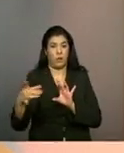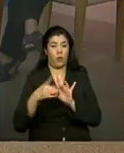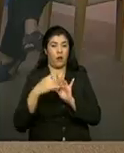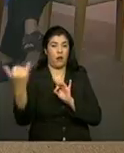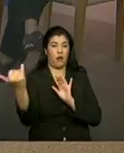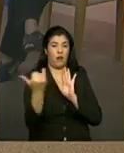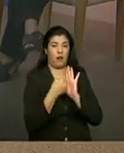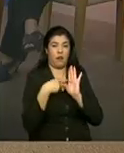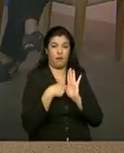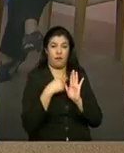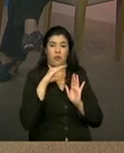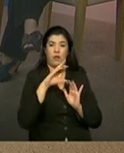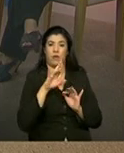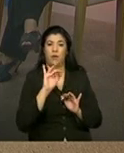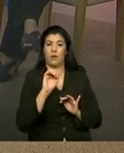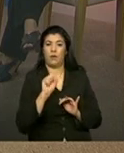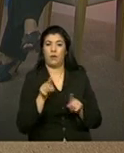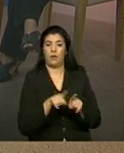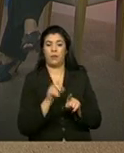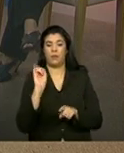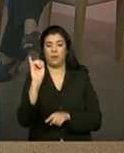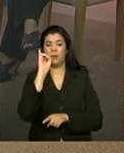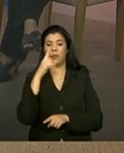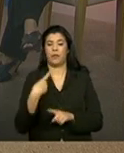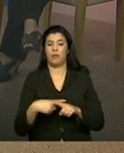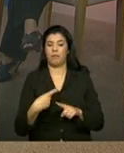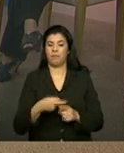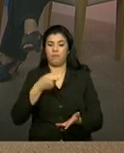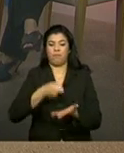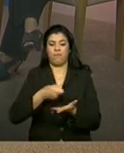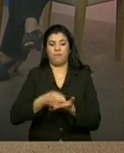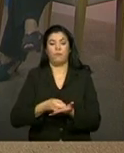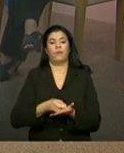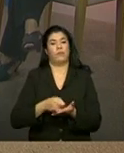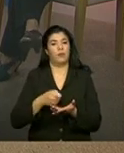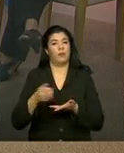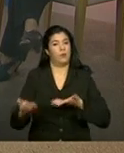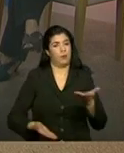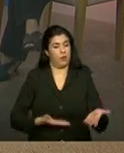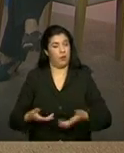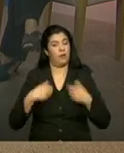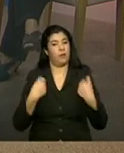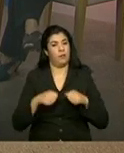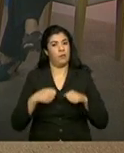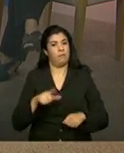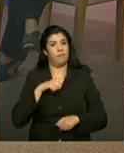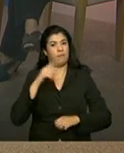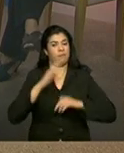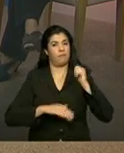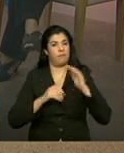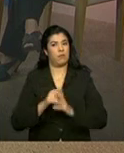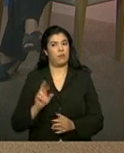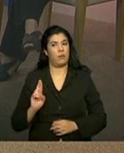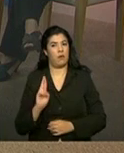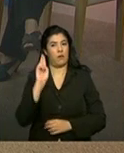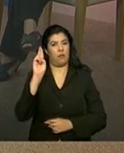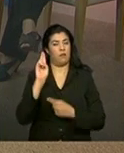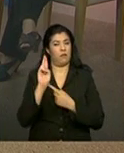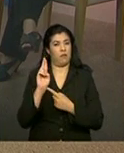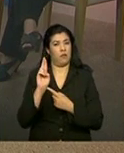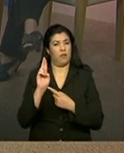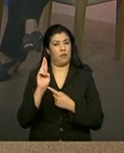isso é importantíssimo, isso é uma exigência que se faz, o serviço tem que estar lá sendo referenciado.